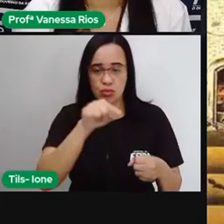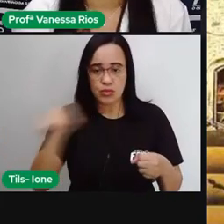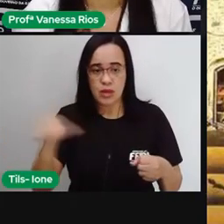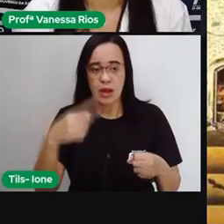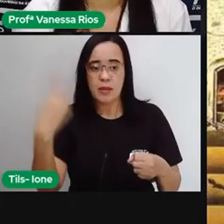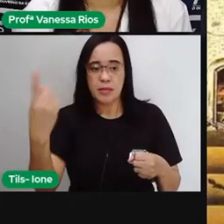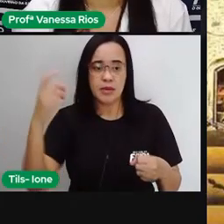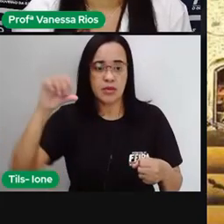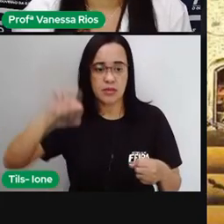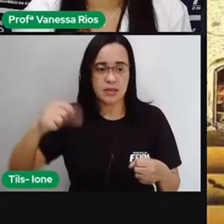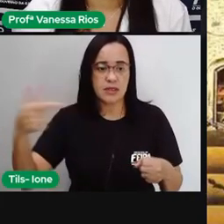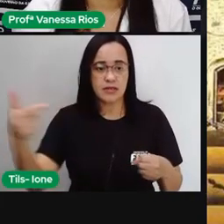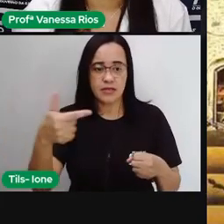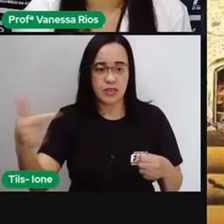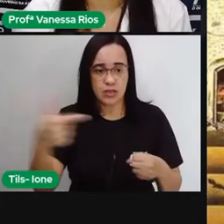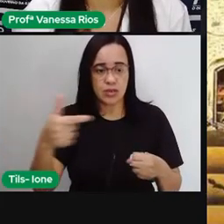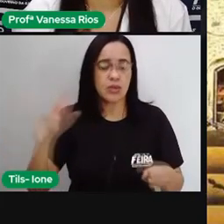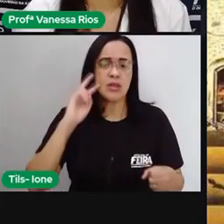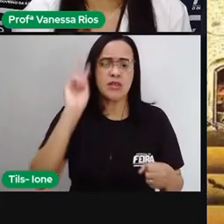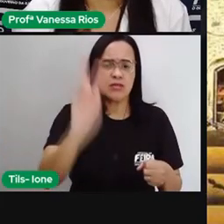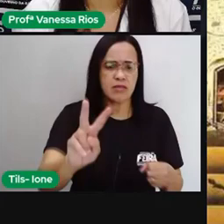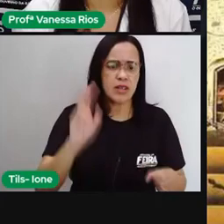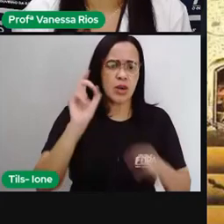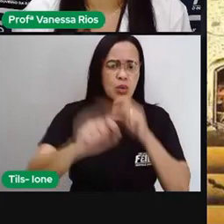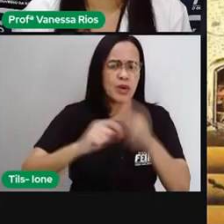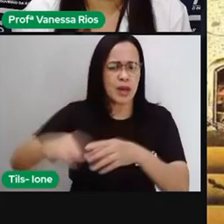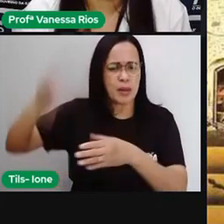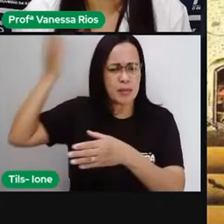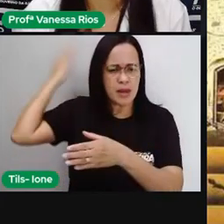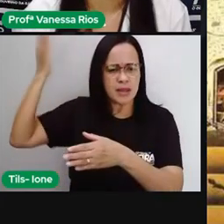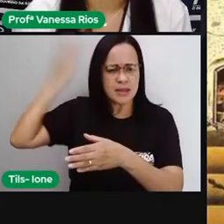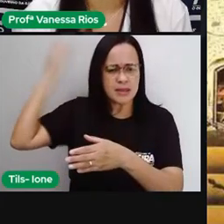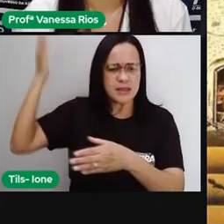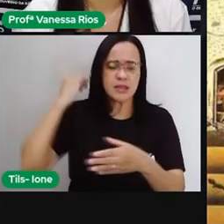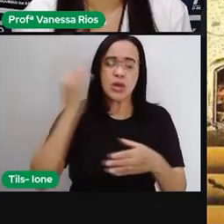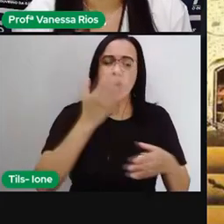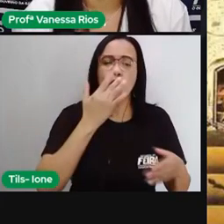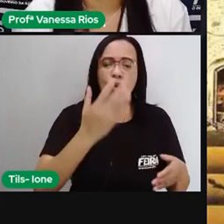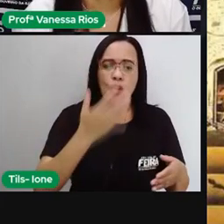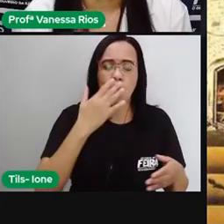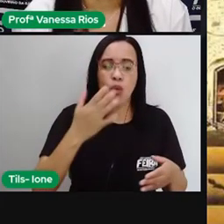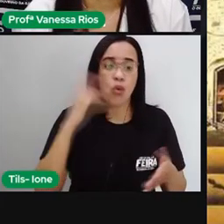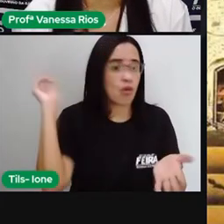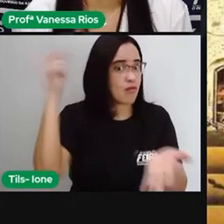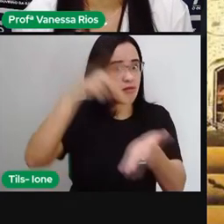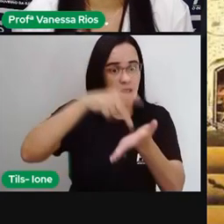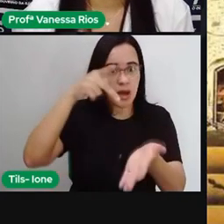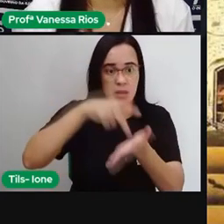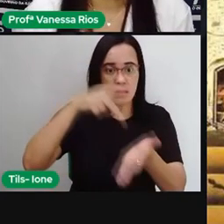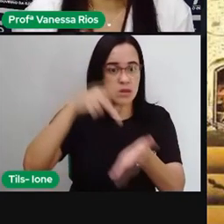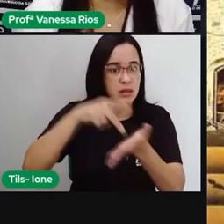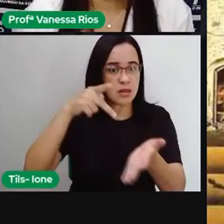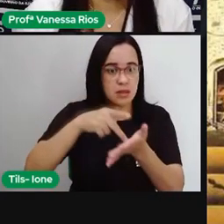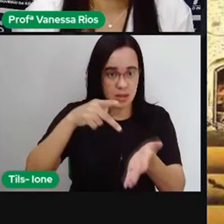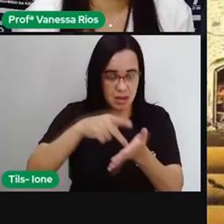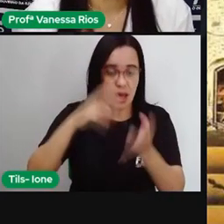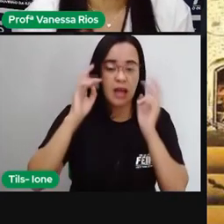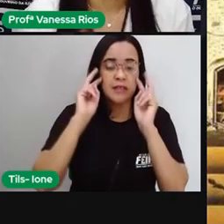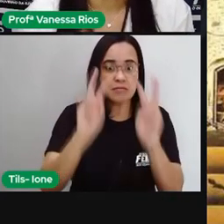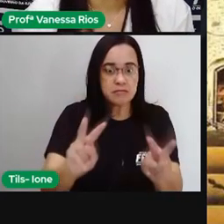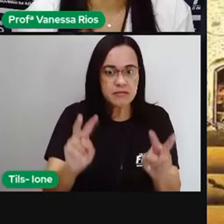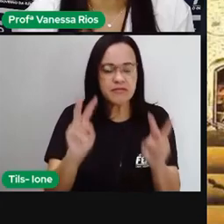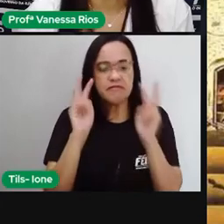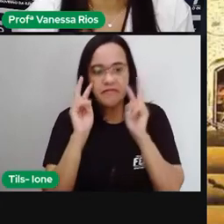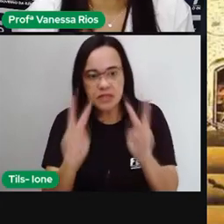E aí a gente observa aí todo o traçado, as cores, a realidade, né, pela qual ele observava